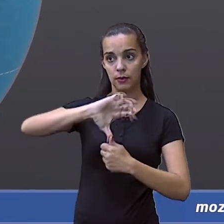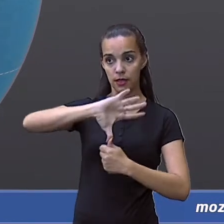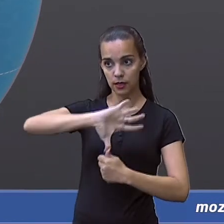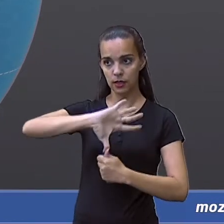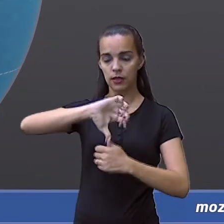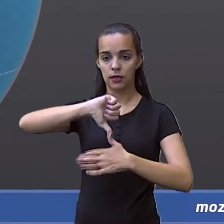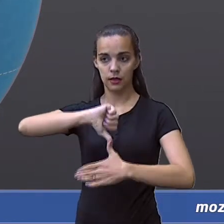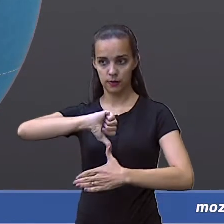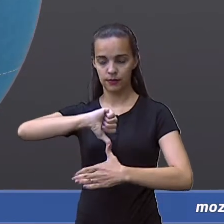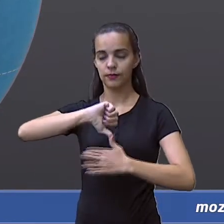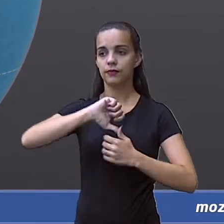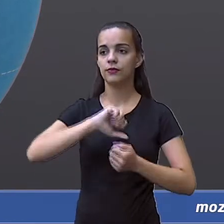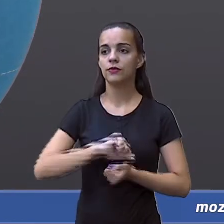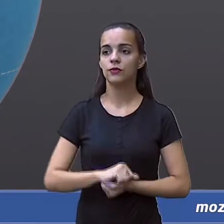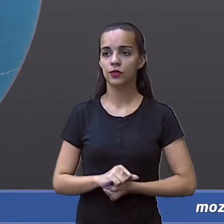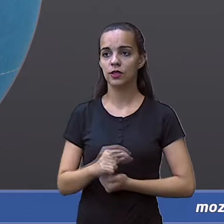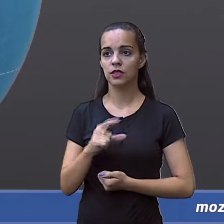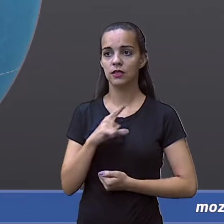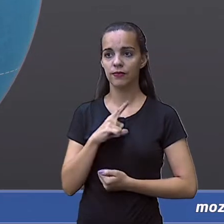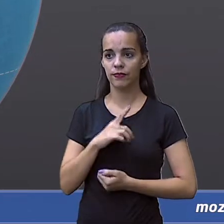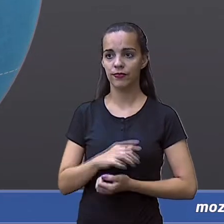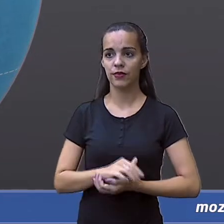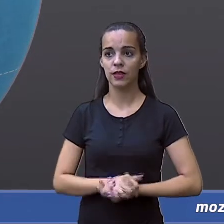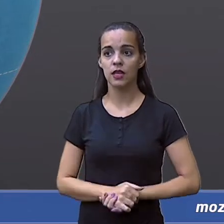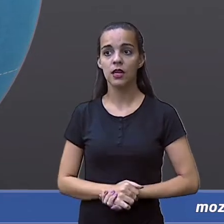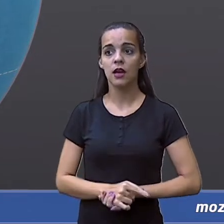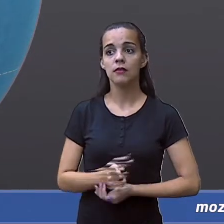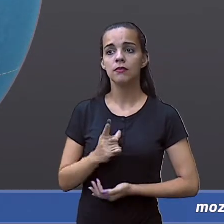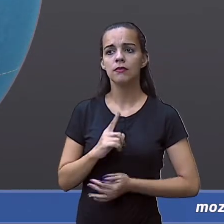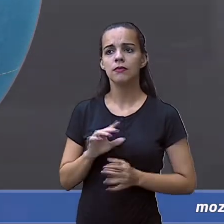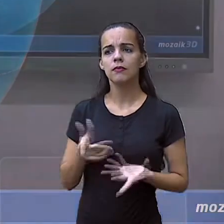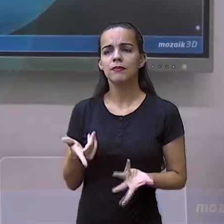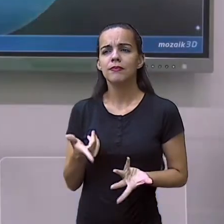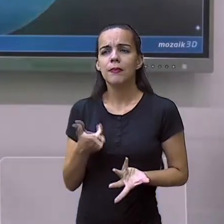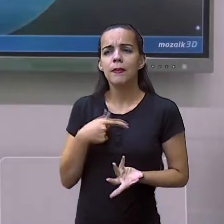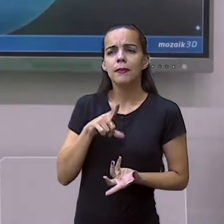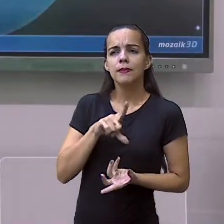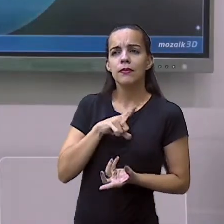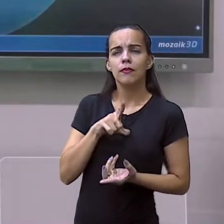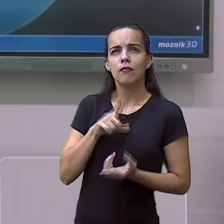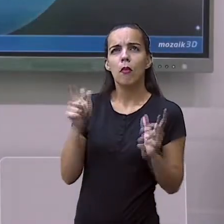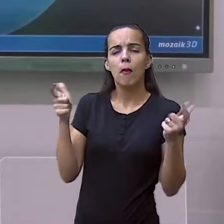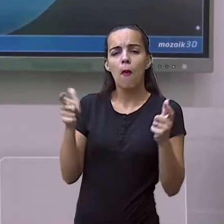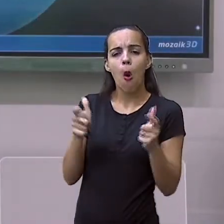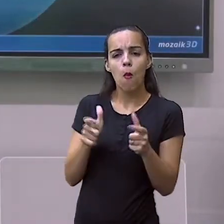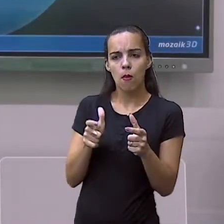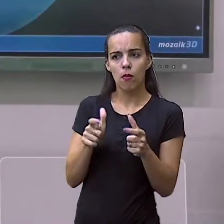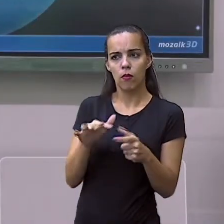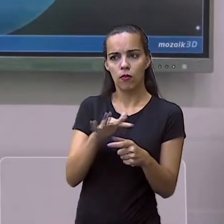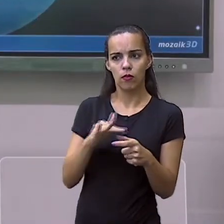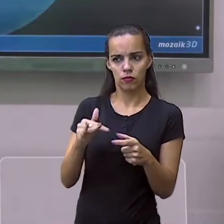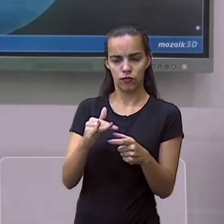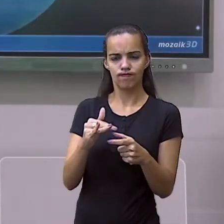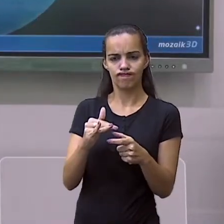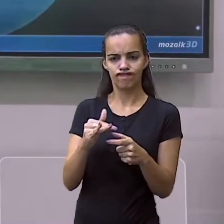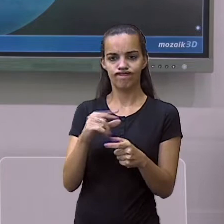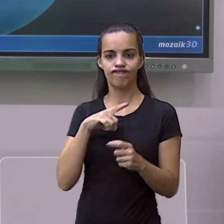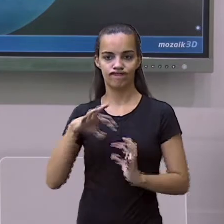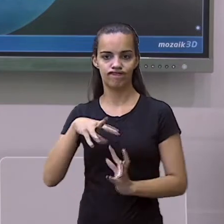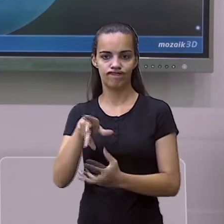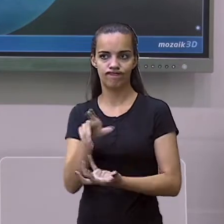observem que a América Central é o menor dos subcontinentes.